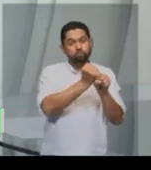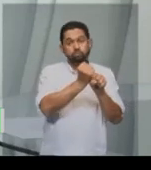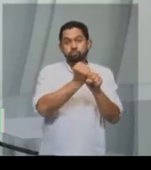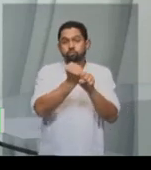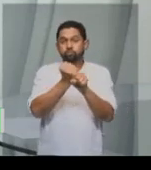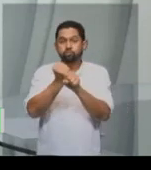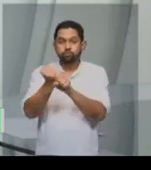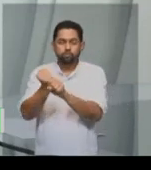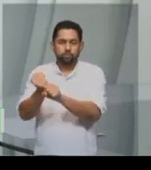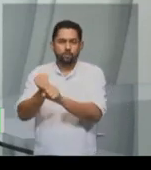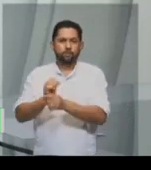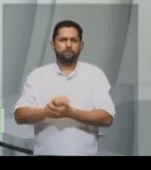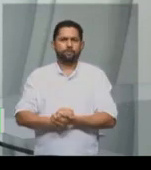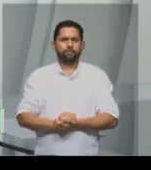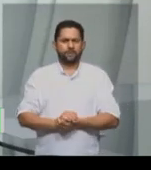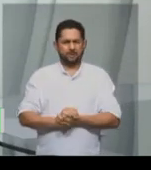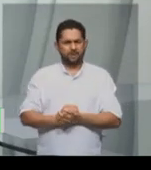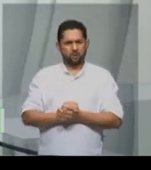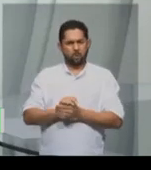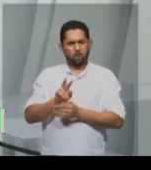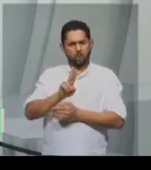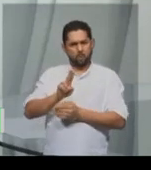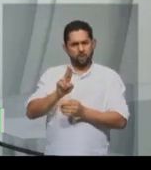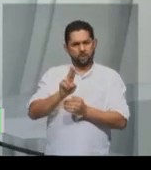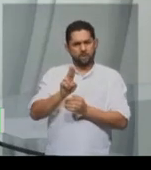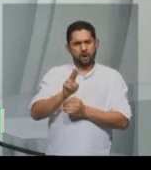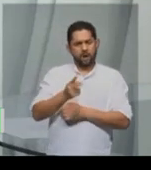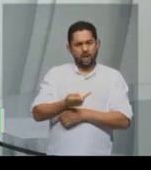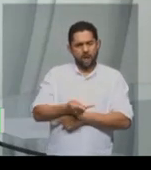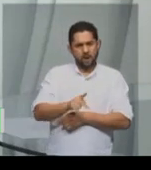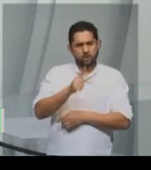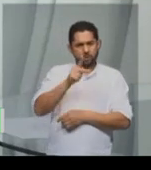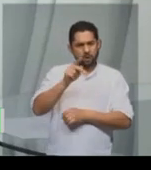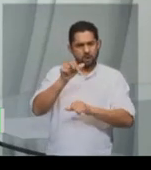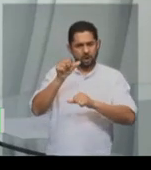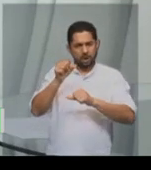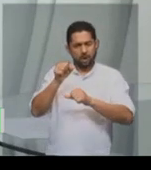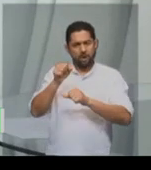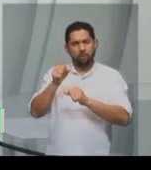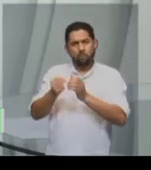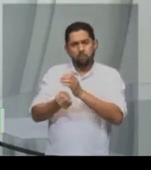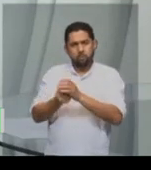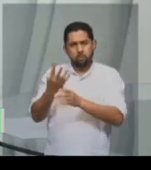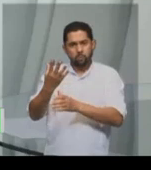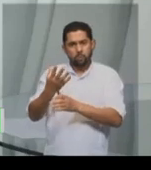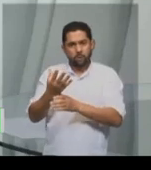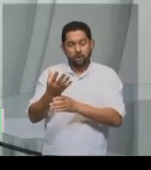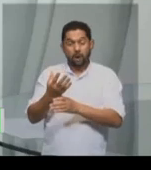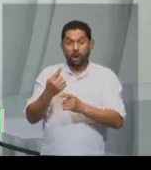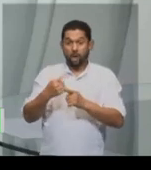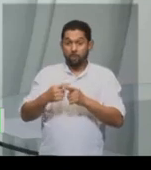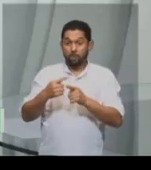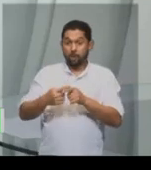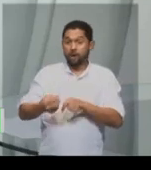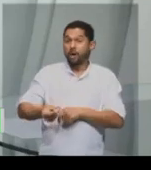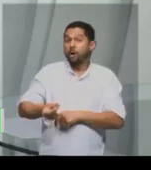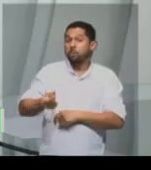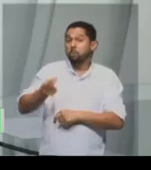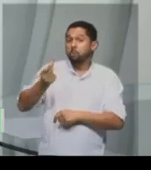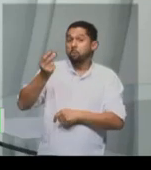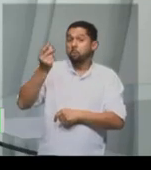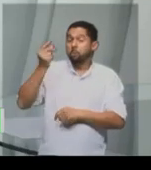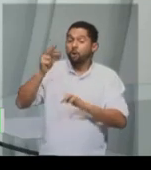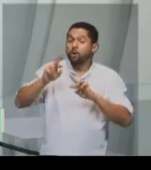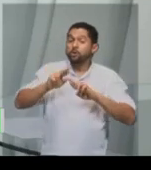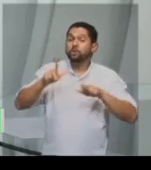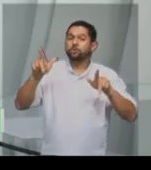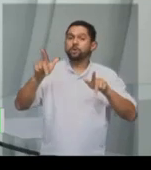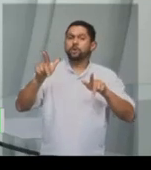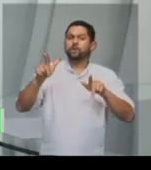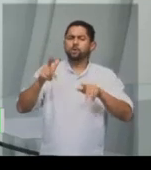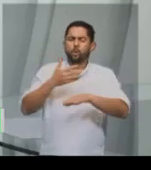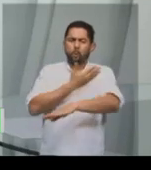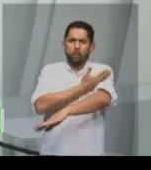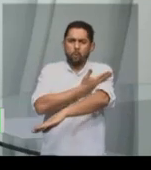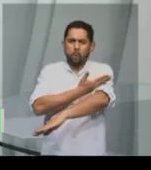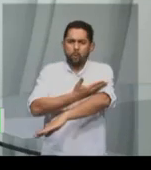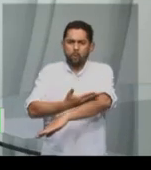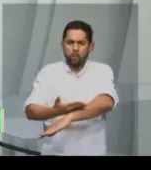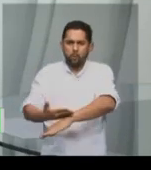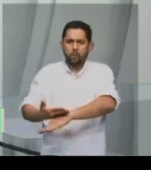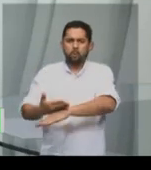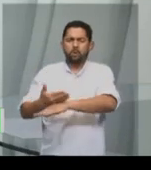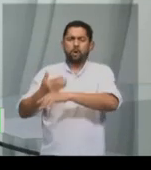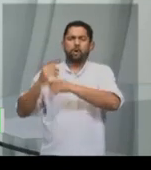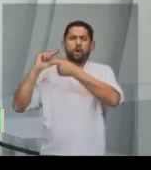a gente fala que é historicamente construído, que nem sempre foi do jeito que é hoje, que, num passado, aquele hábito, aquele costume era